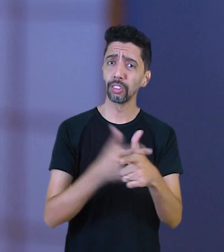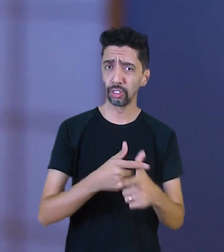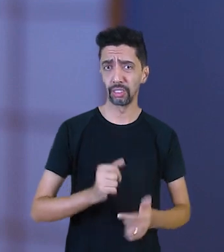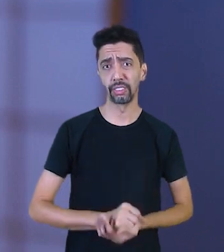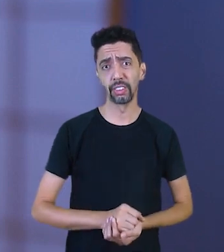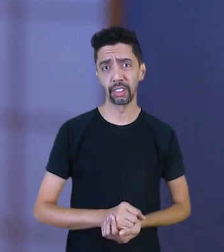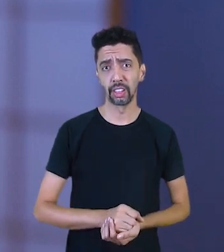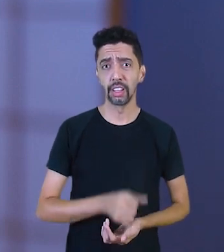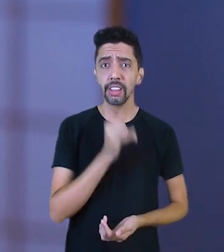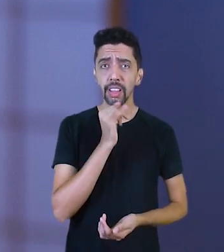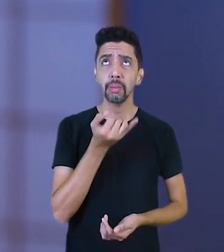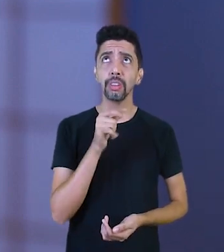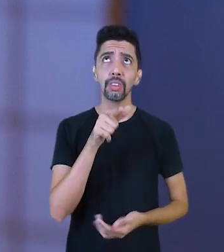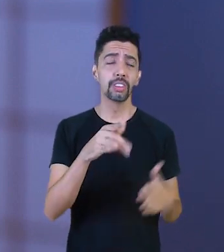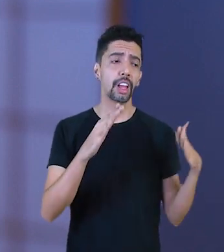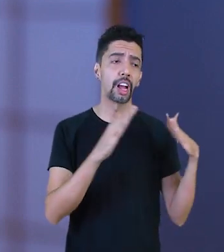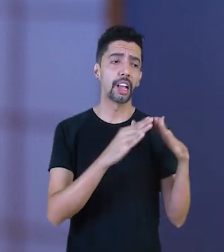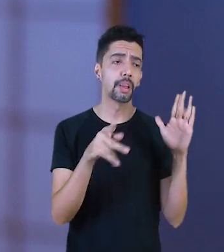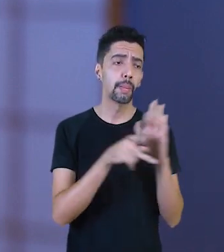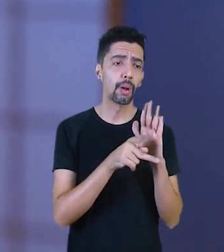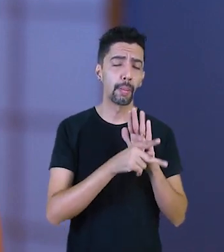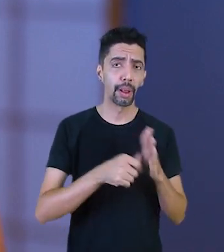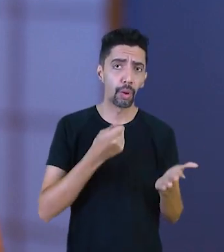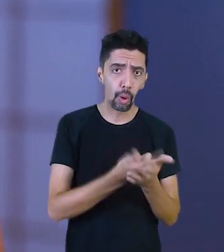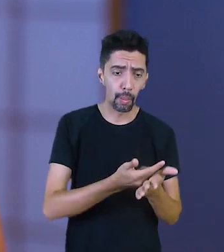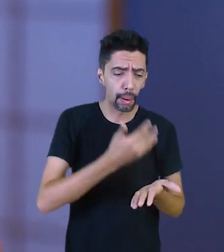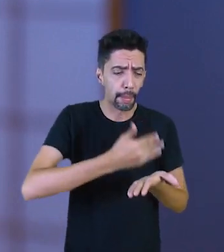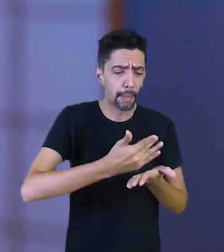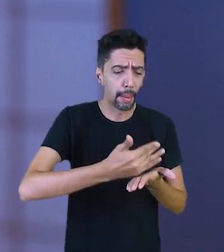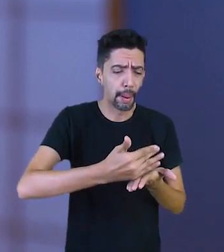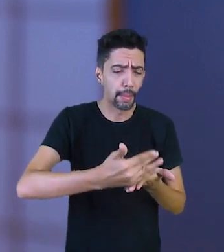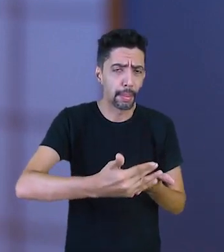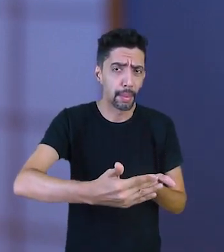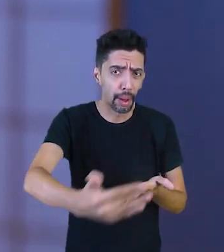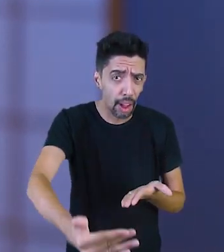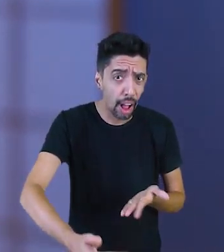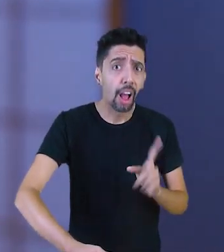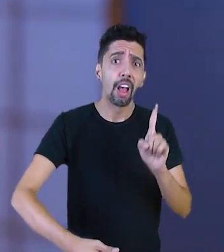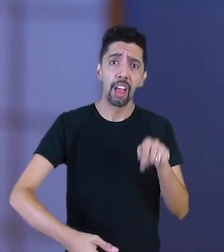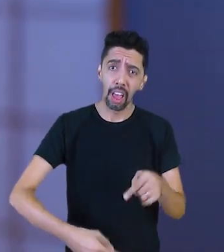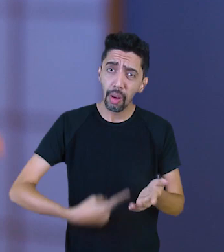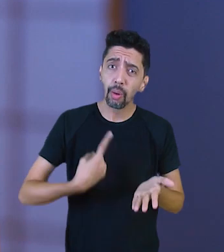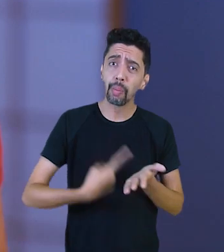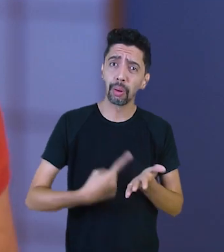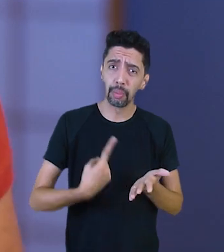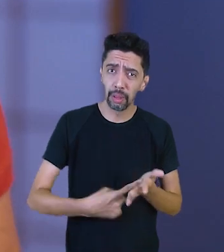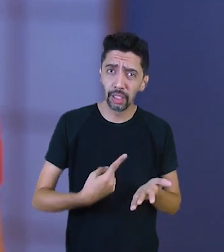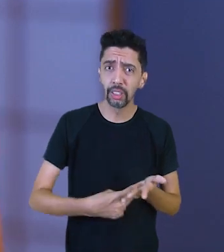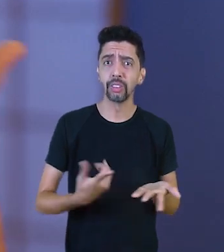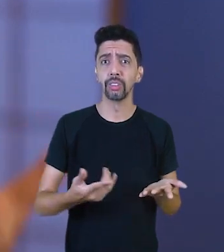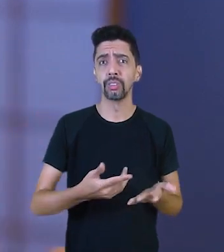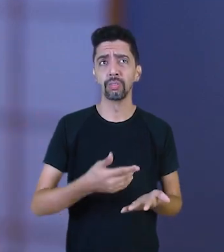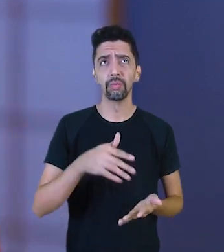mês subsequente. Se eu compro uma casa própria financiada, eu tenho um compromisso por, às vezes, 300